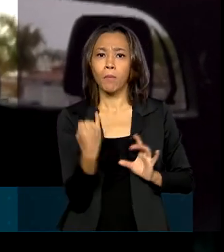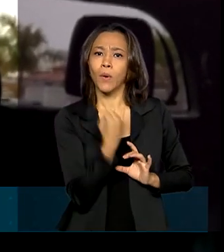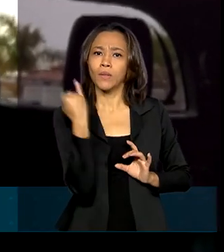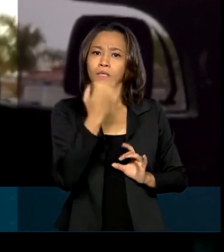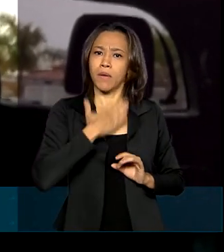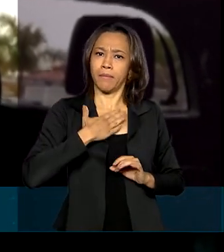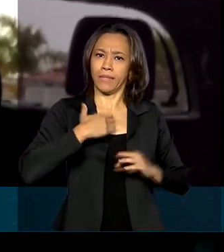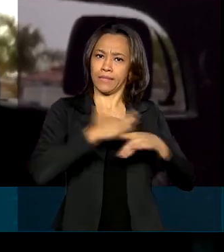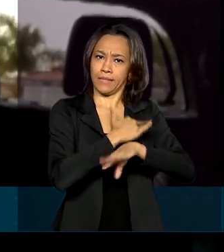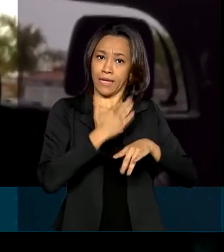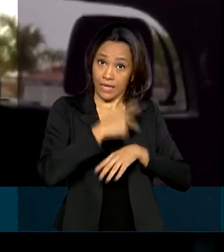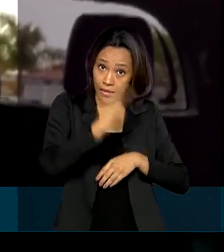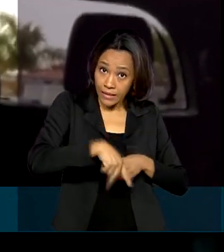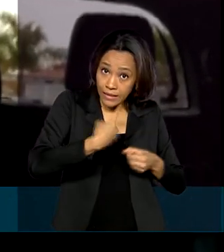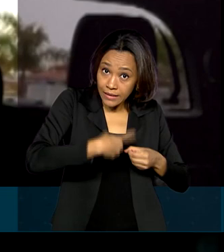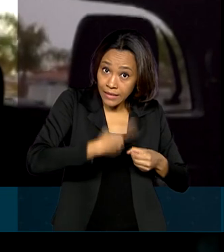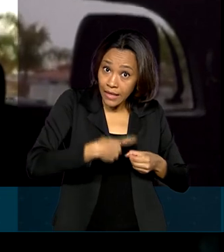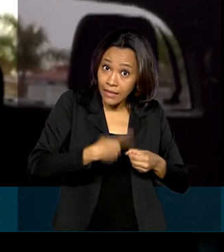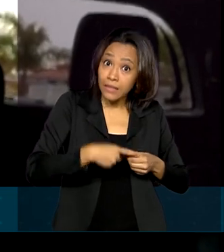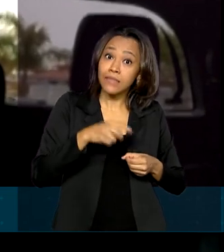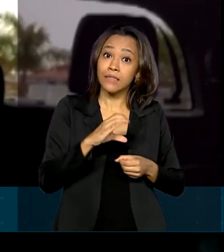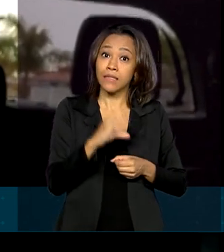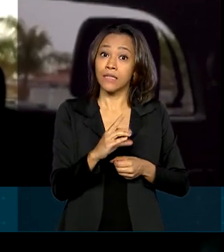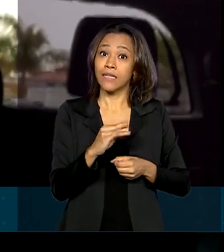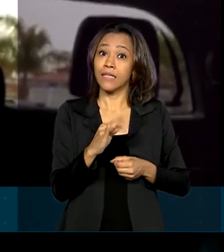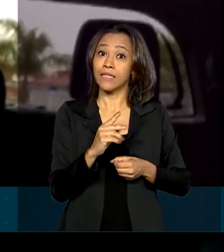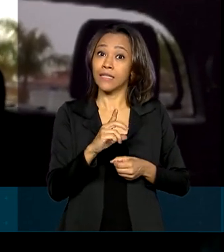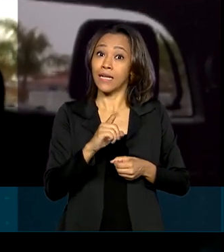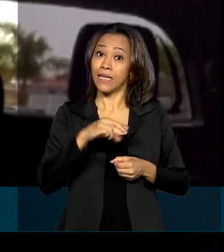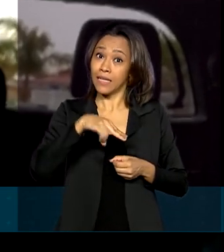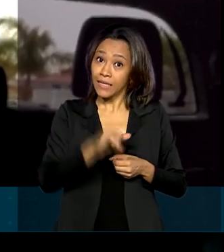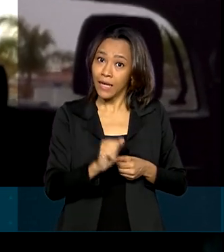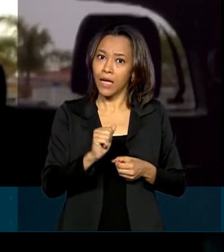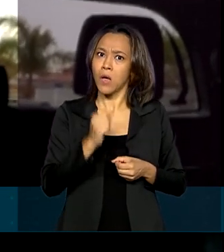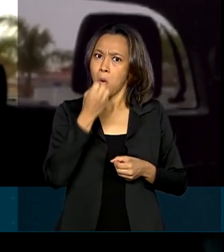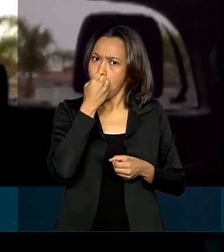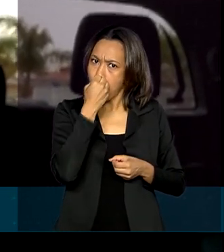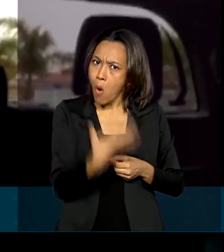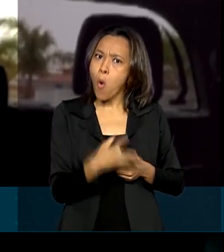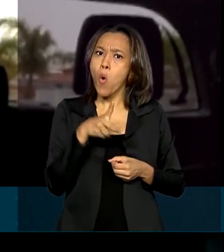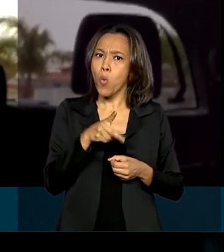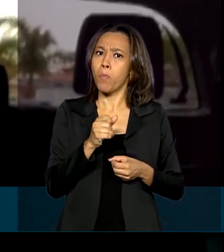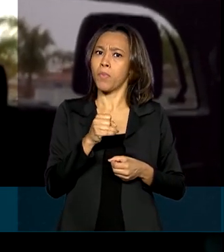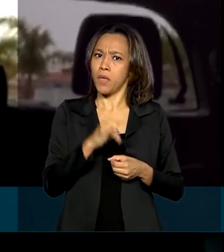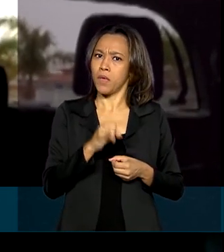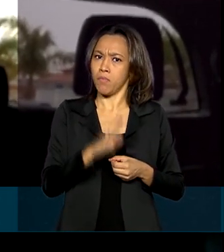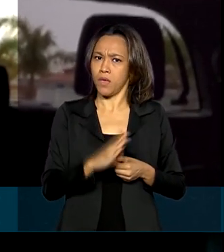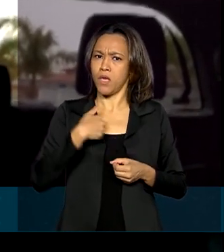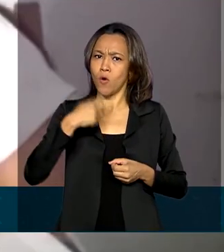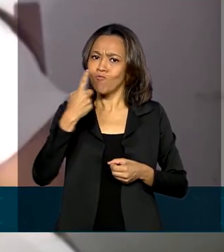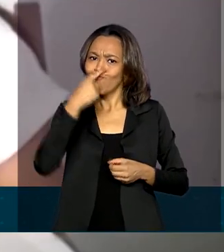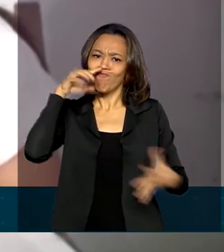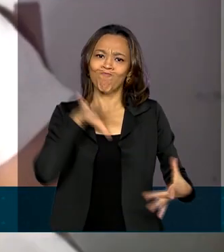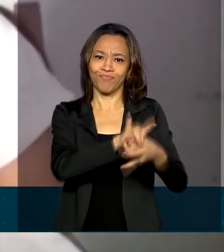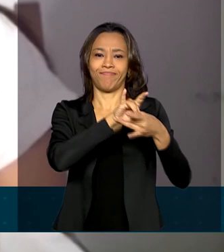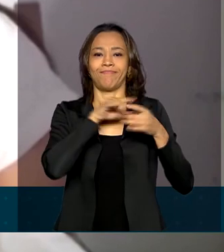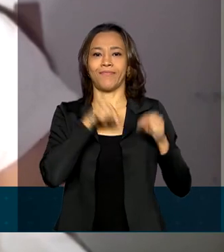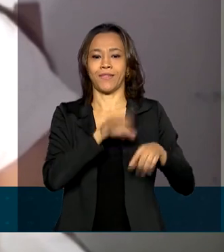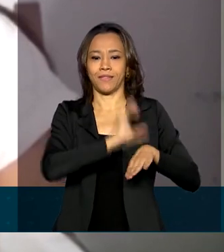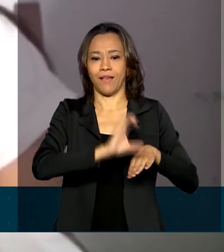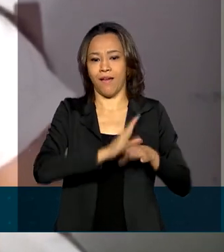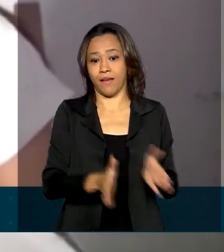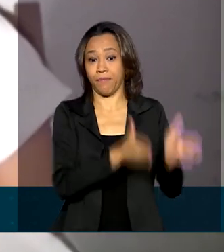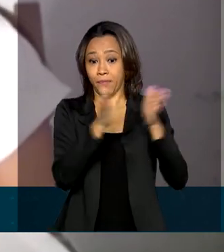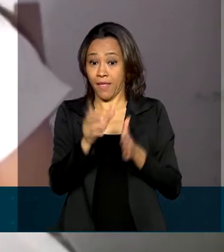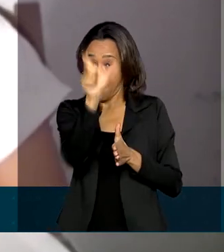Cristalina é um grande destaque no PIB Agrícola Nacional. E eu me identifico muito com essa área. Já a Brenda, a